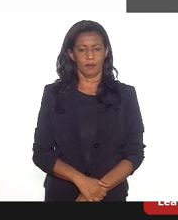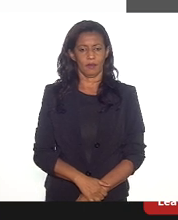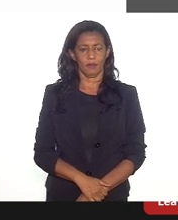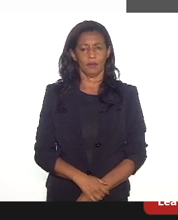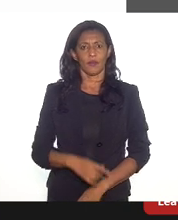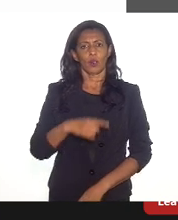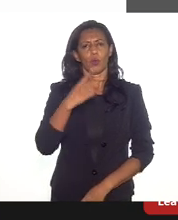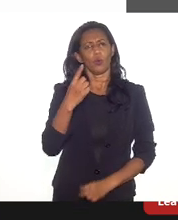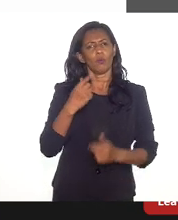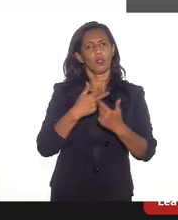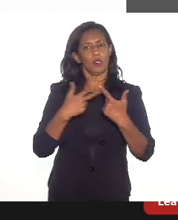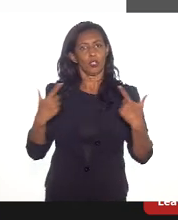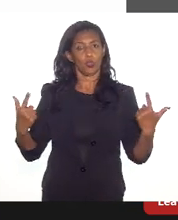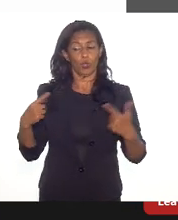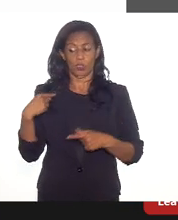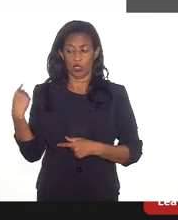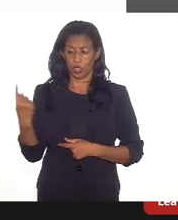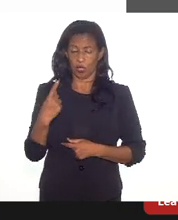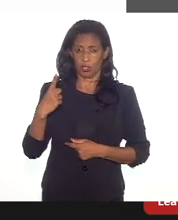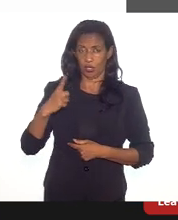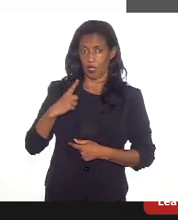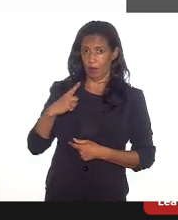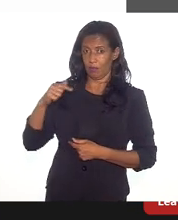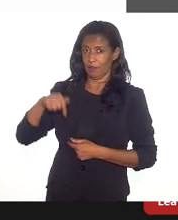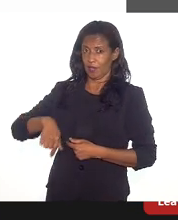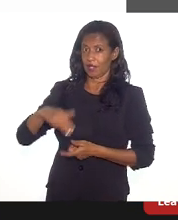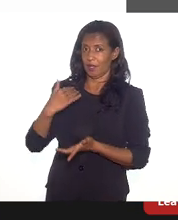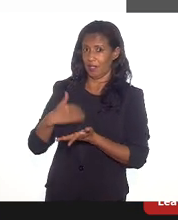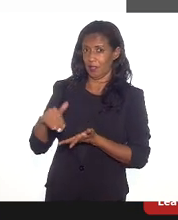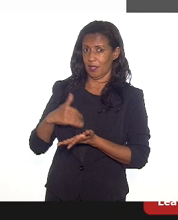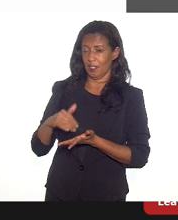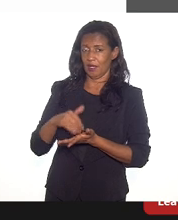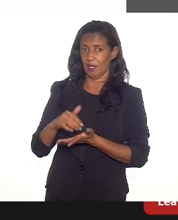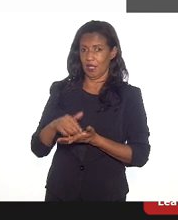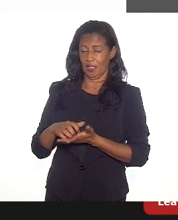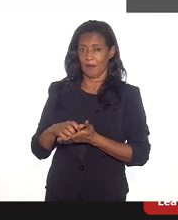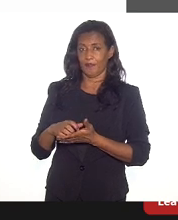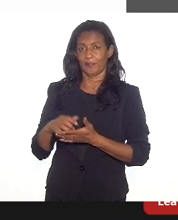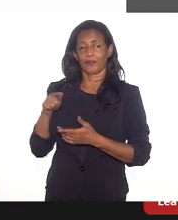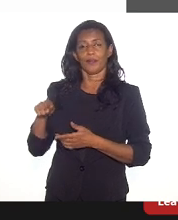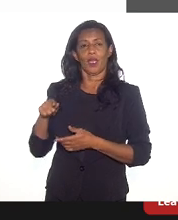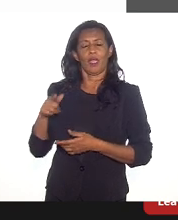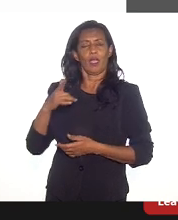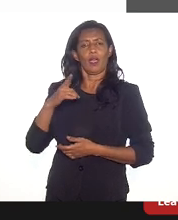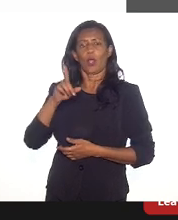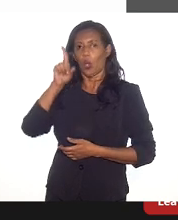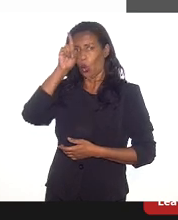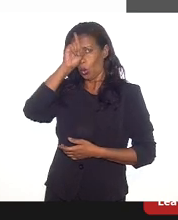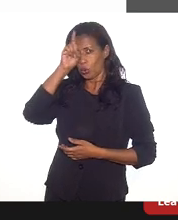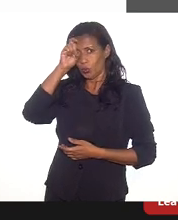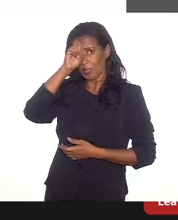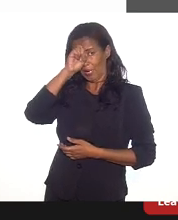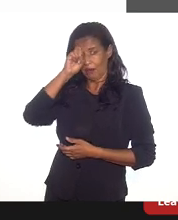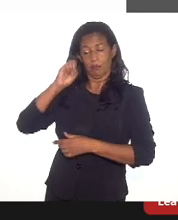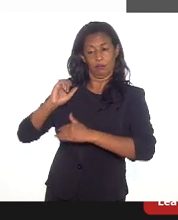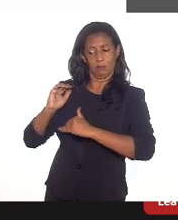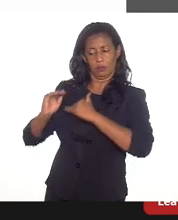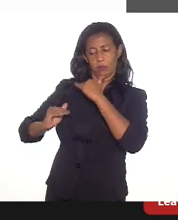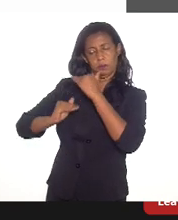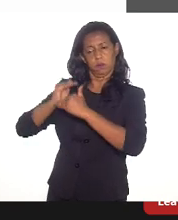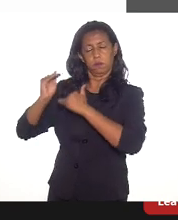Secretaria é o chamado complexo hospitalar. O professor Mauro está desenvolvendo isso, mas a ideia nossa é desenvolver